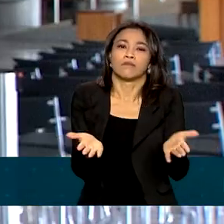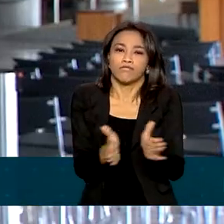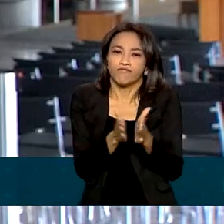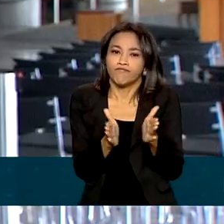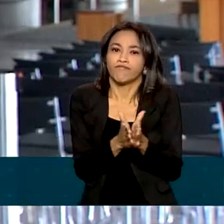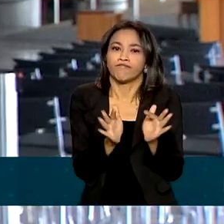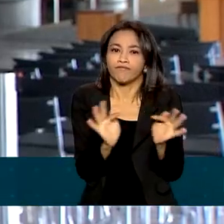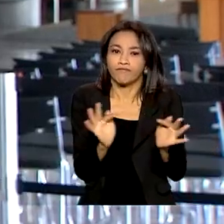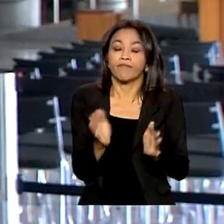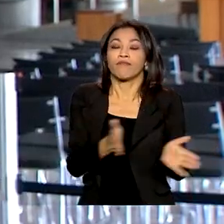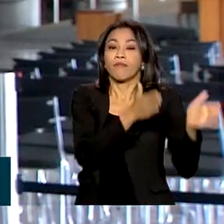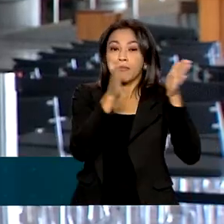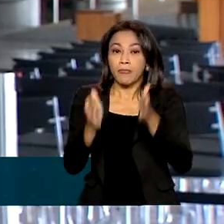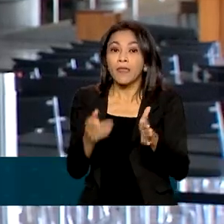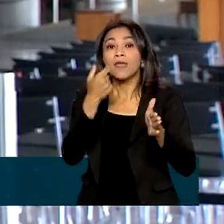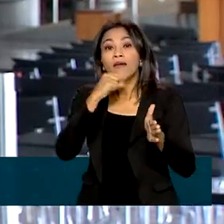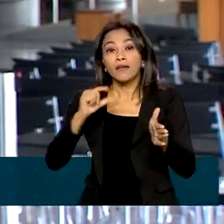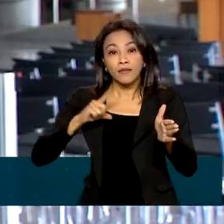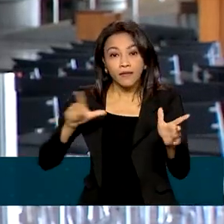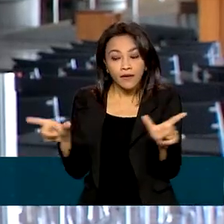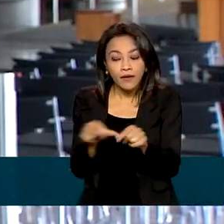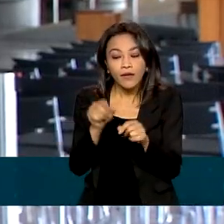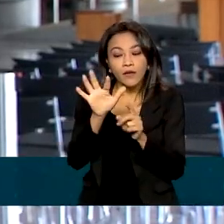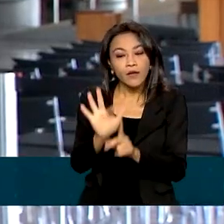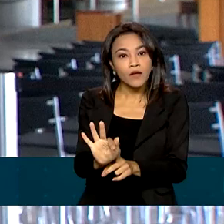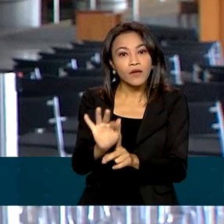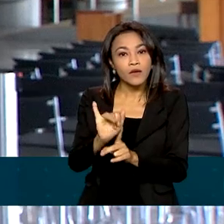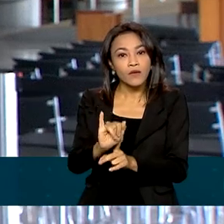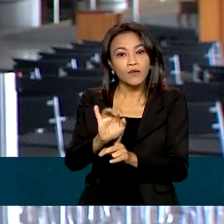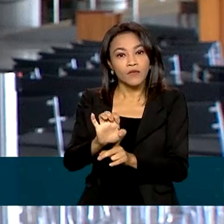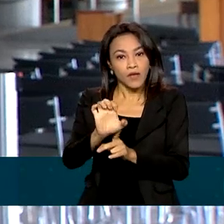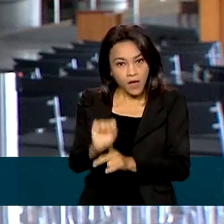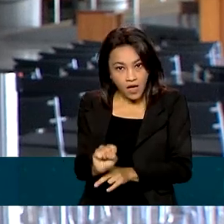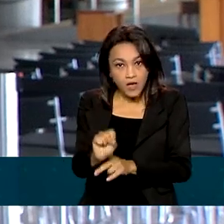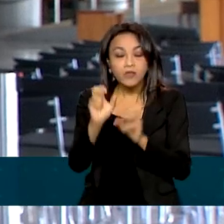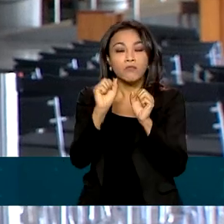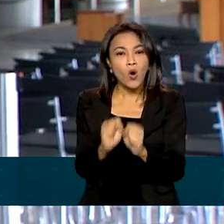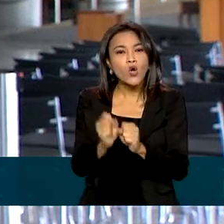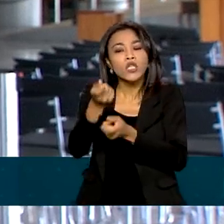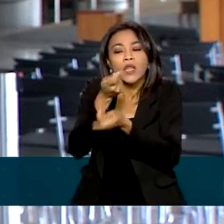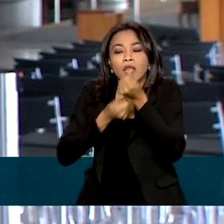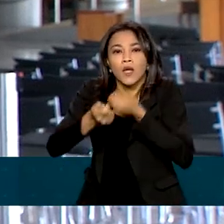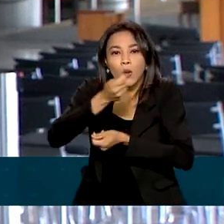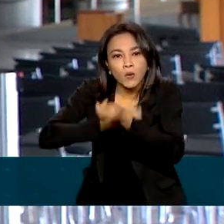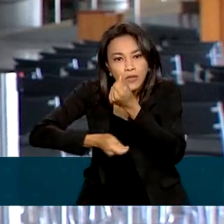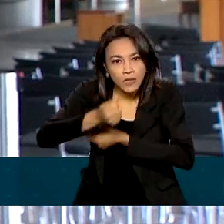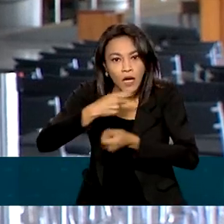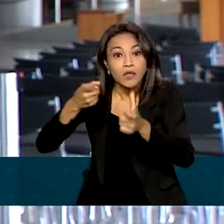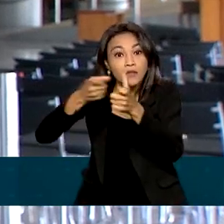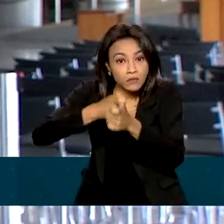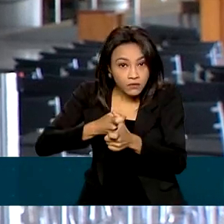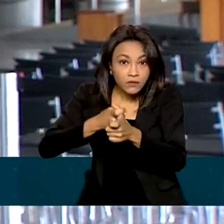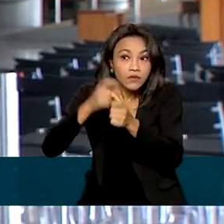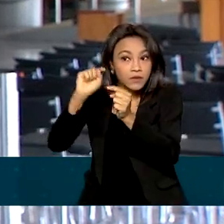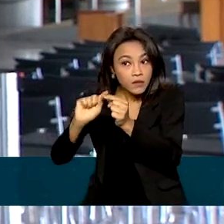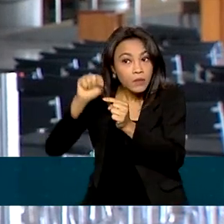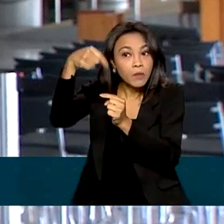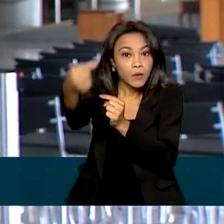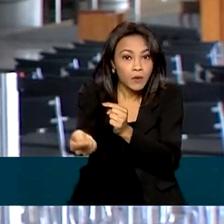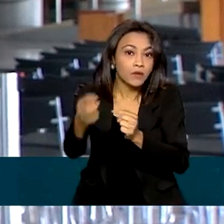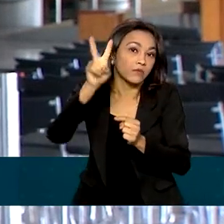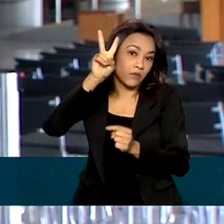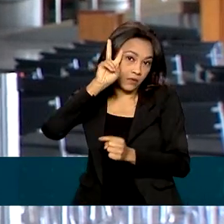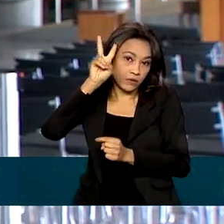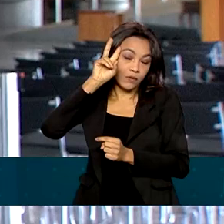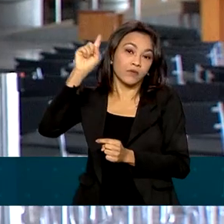Financiamento Estudantil, podem aí negociar os pagamentos, renegociar nesses pagamentos a partir da próxima segunda-feira,